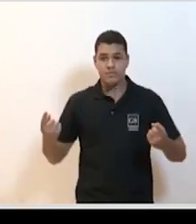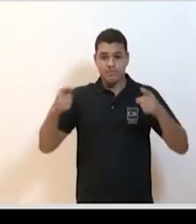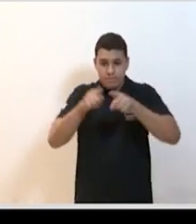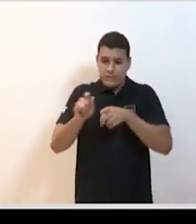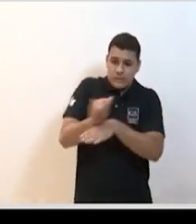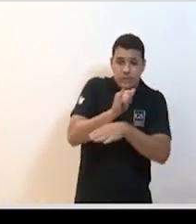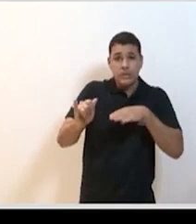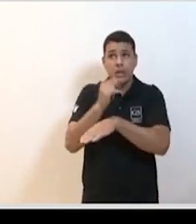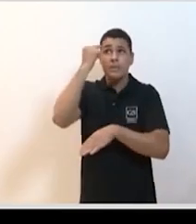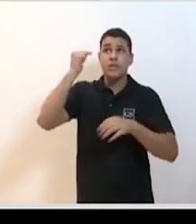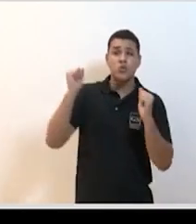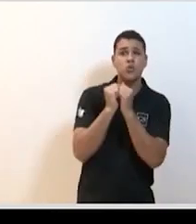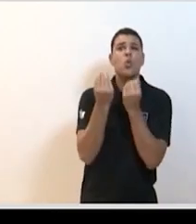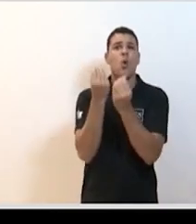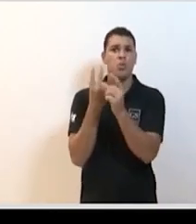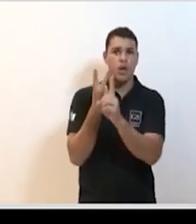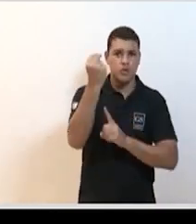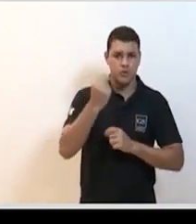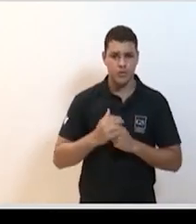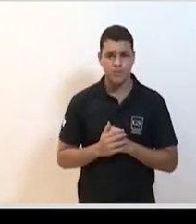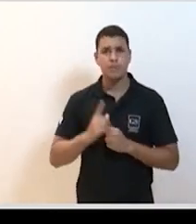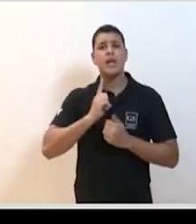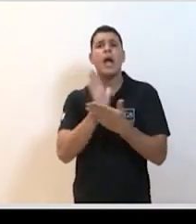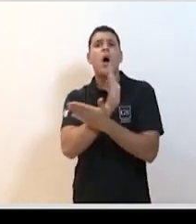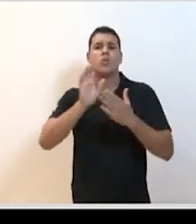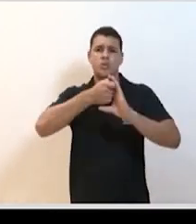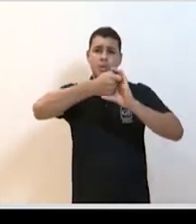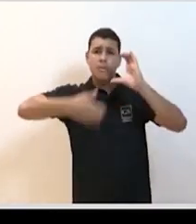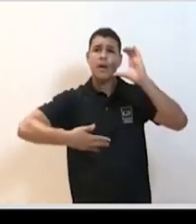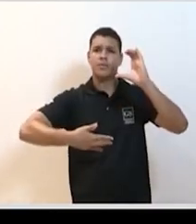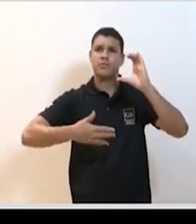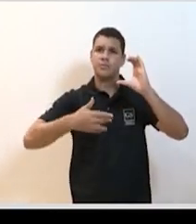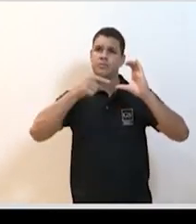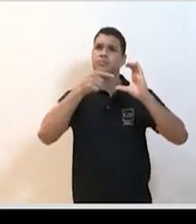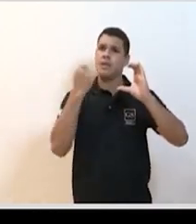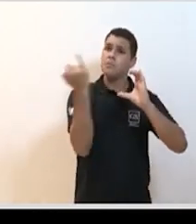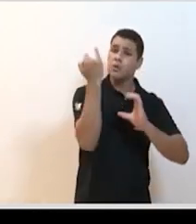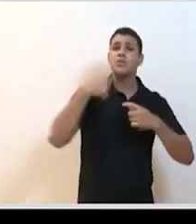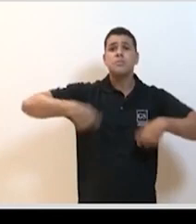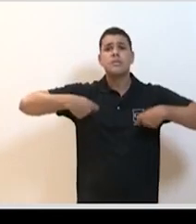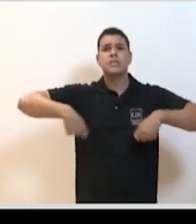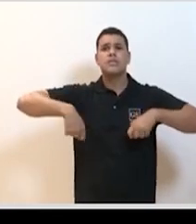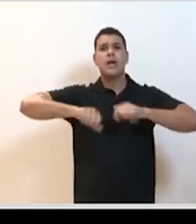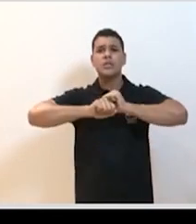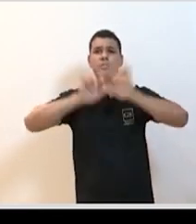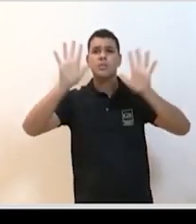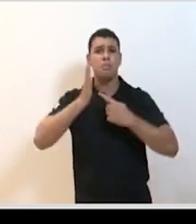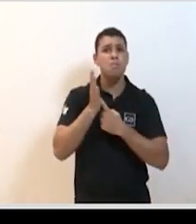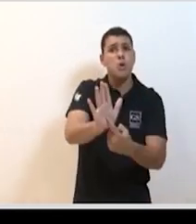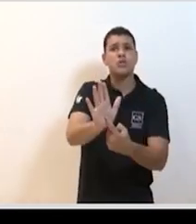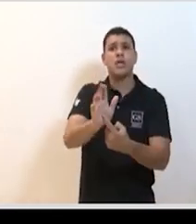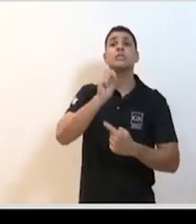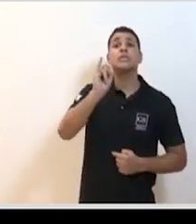por favor? Existem alguns aspectos importantes, um deles é transparência, é preciso ter transparência em relação aos dados,